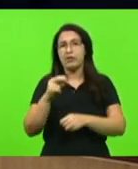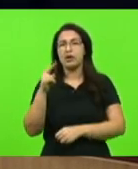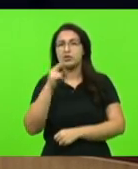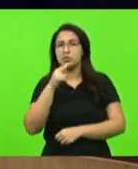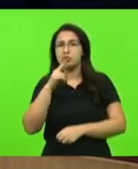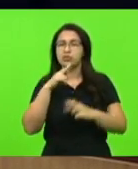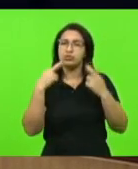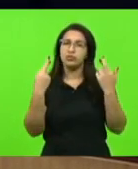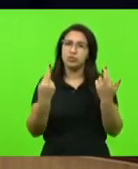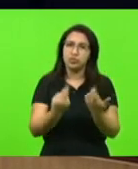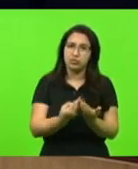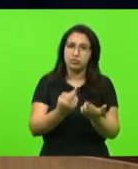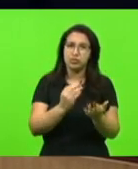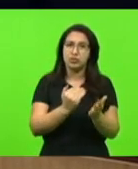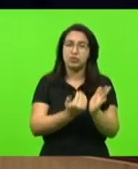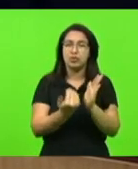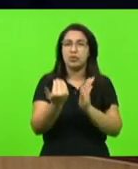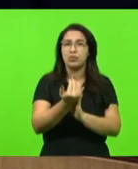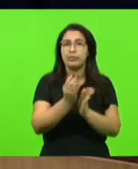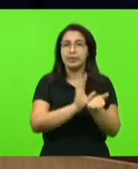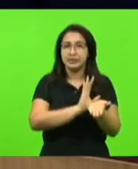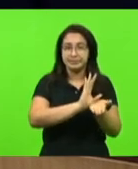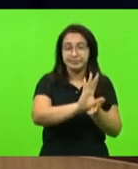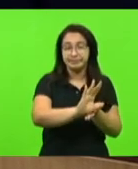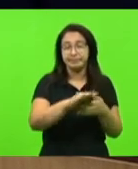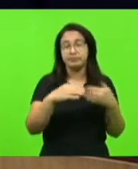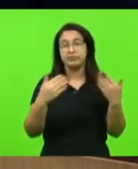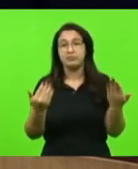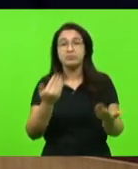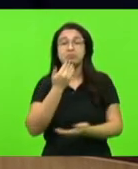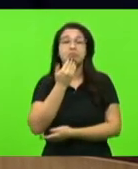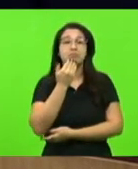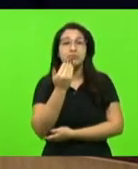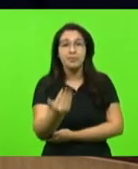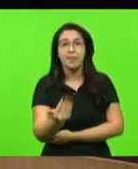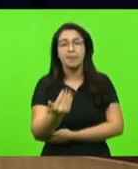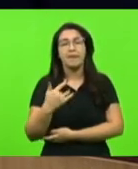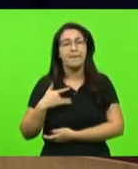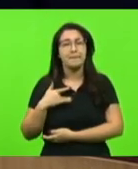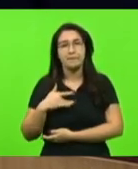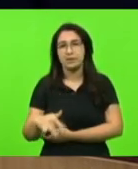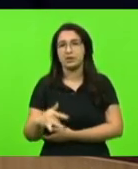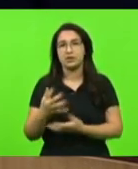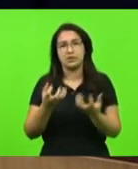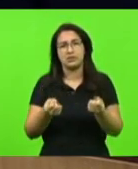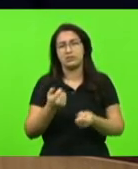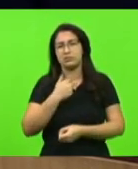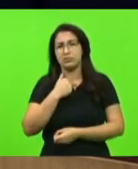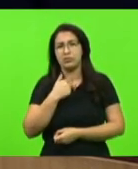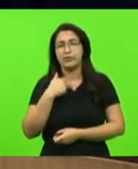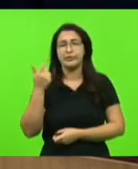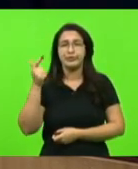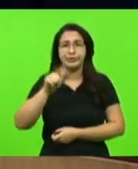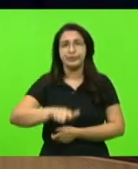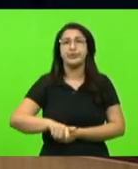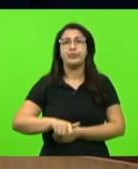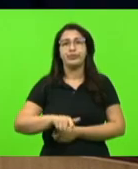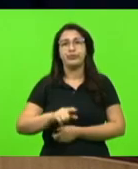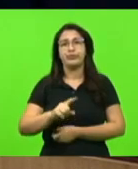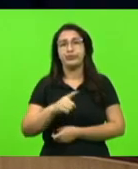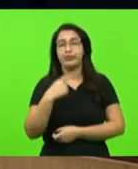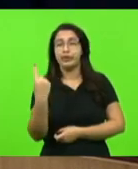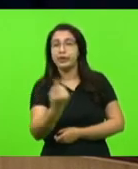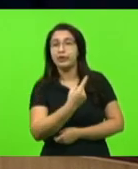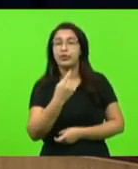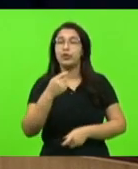antes. Por isso, deixamos esse apelo, senhor presidente. É lamentável, mais uma vez, nós termos que